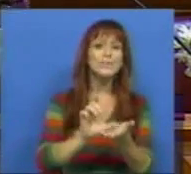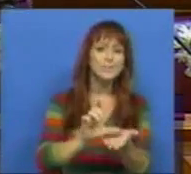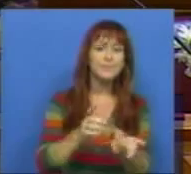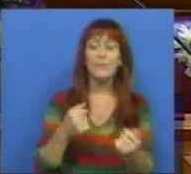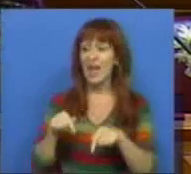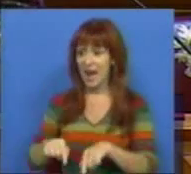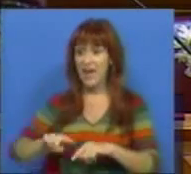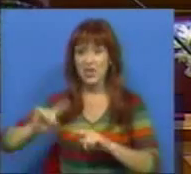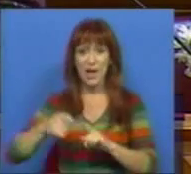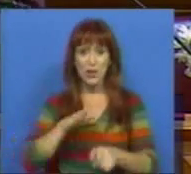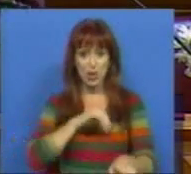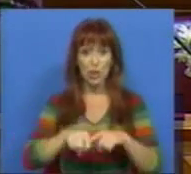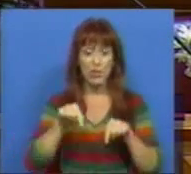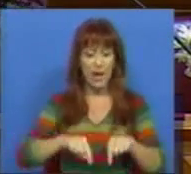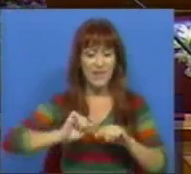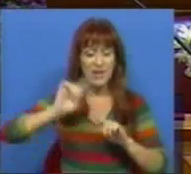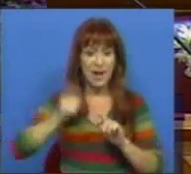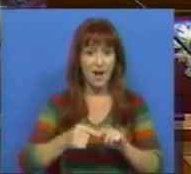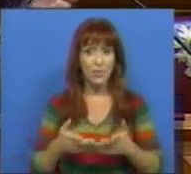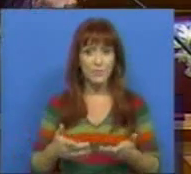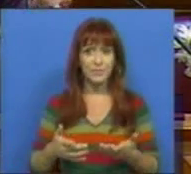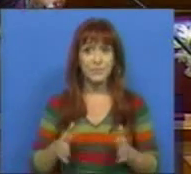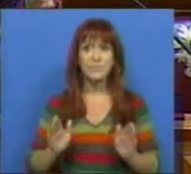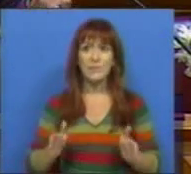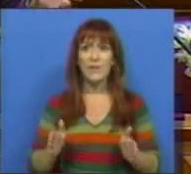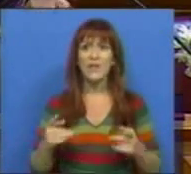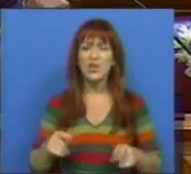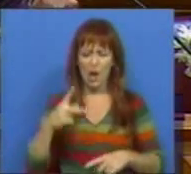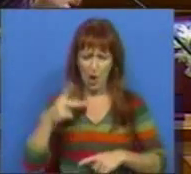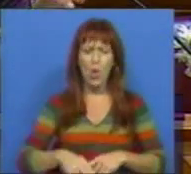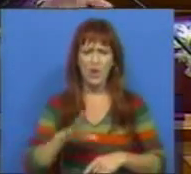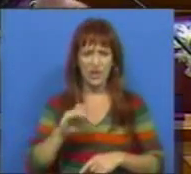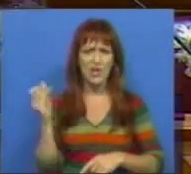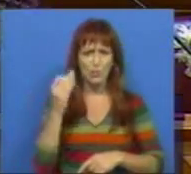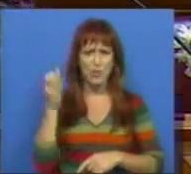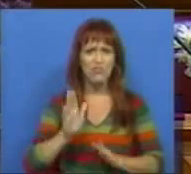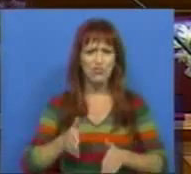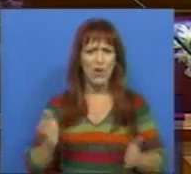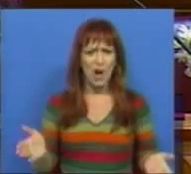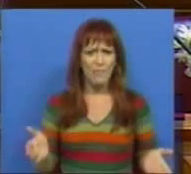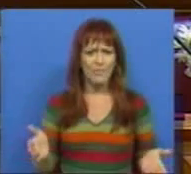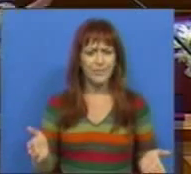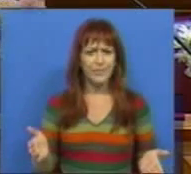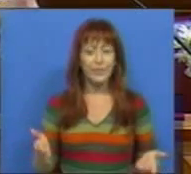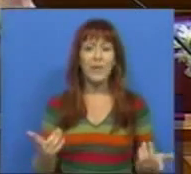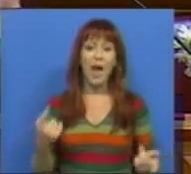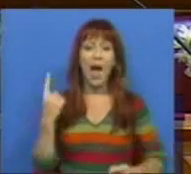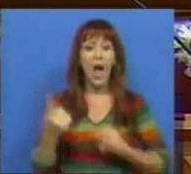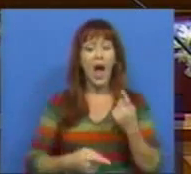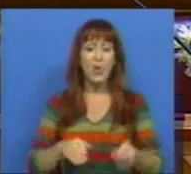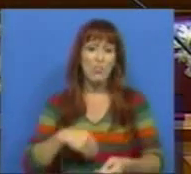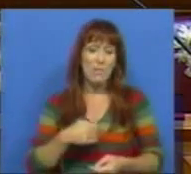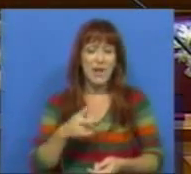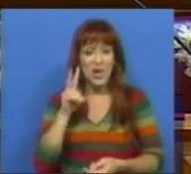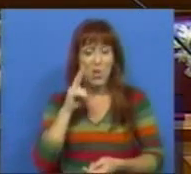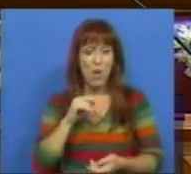e este ano, Srs. Deputados, este ano já há um corte de 10% e portanto é com alguma pena